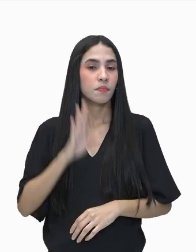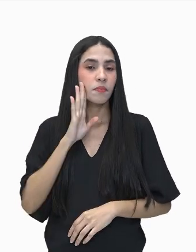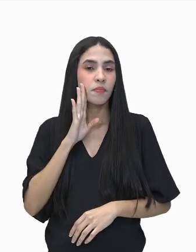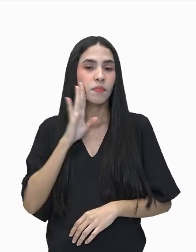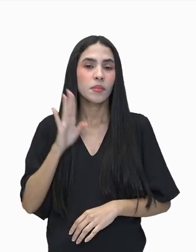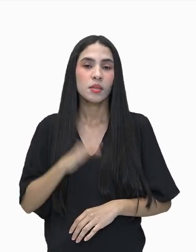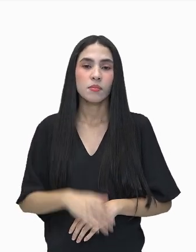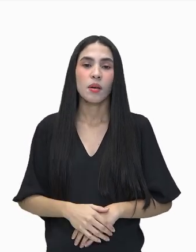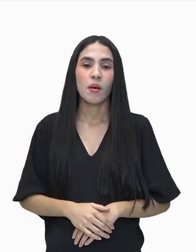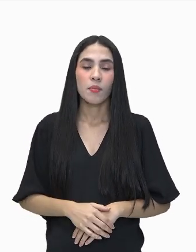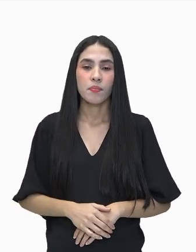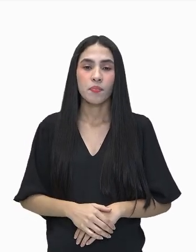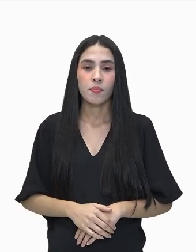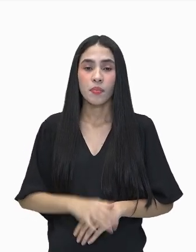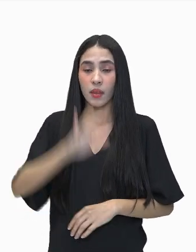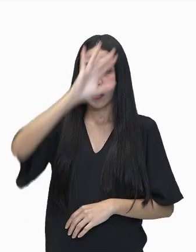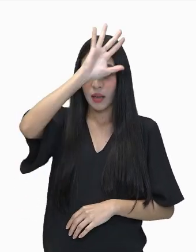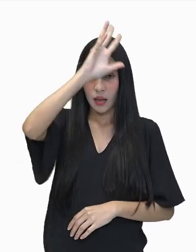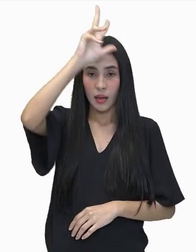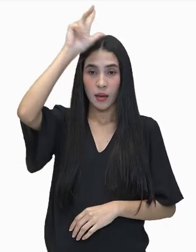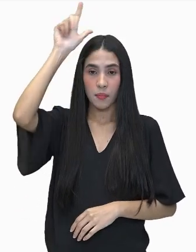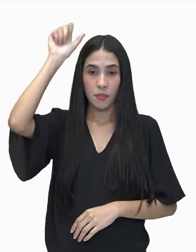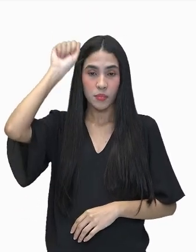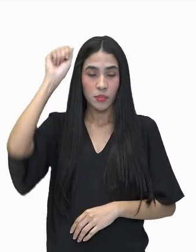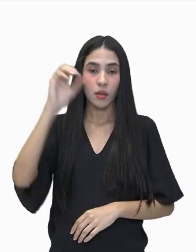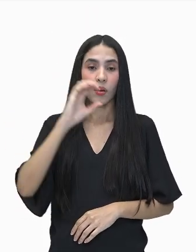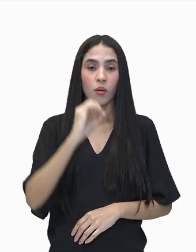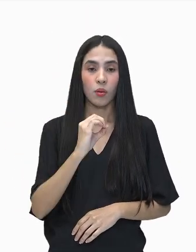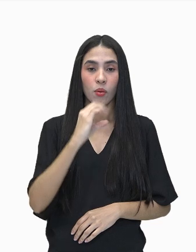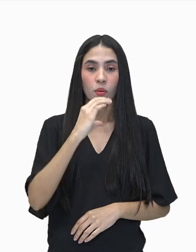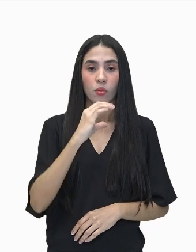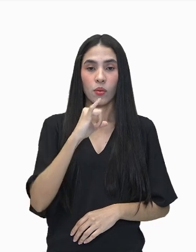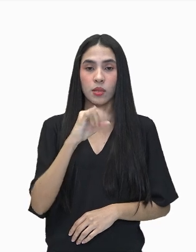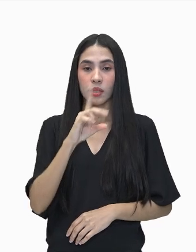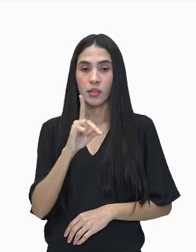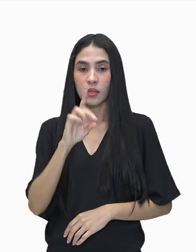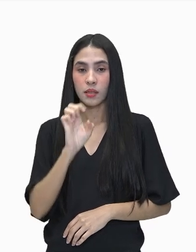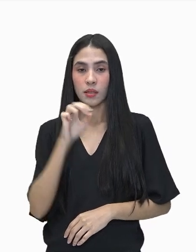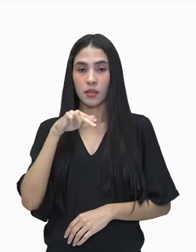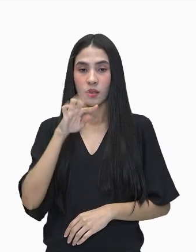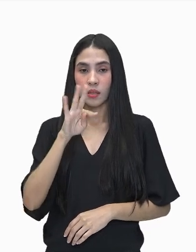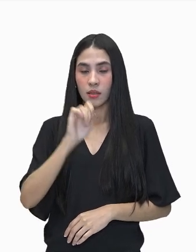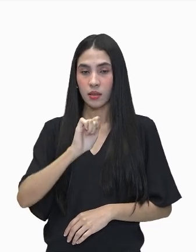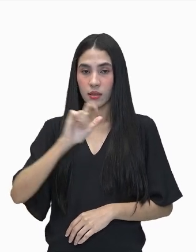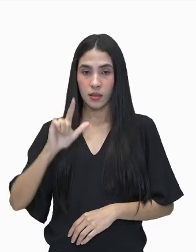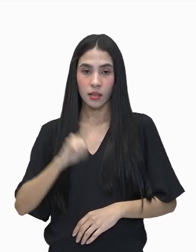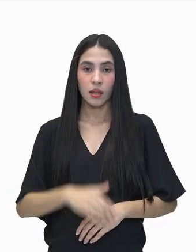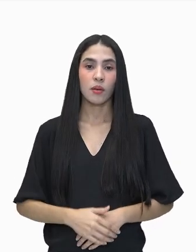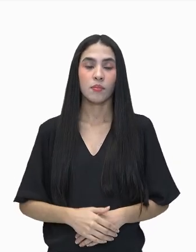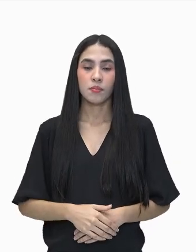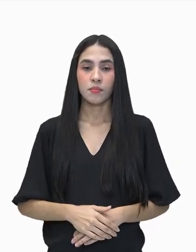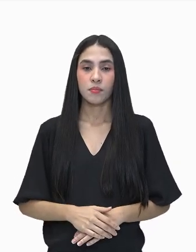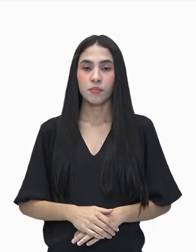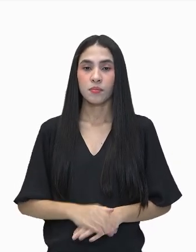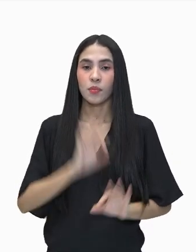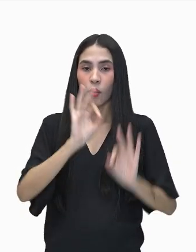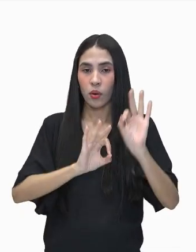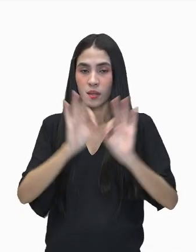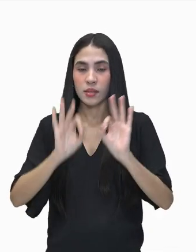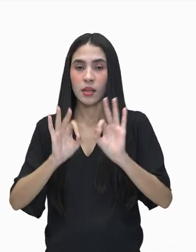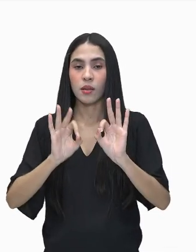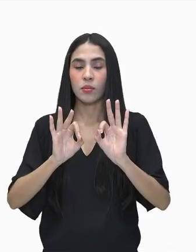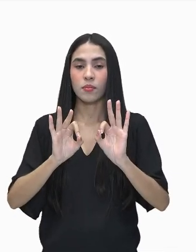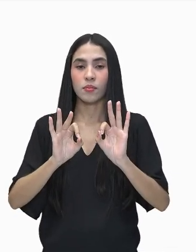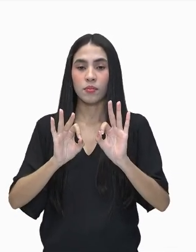para o lado da Amazônia Ocidental. Dividindo aqui a Amazônia em duas grandes parcelas,